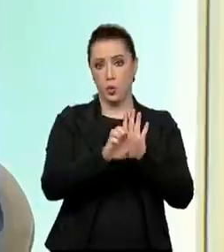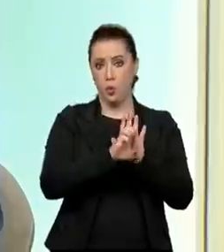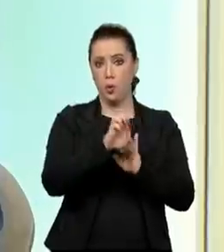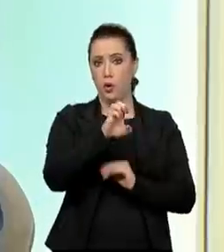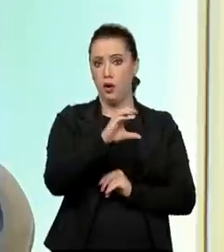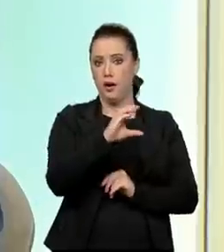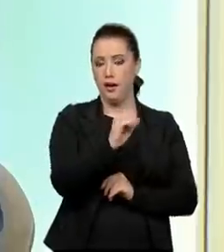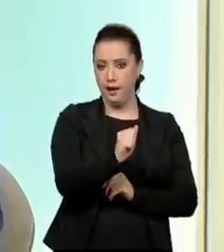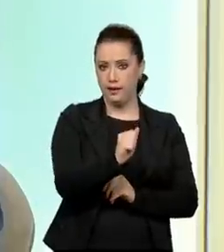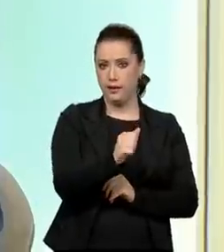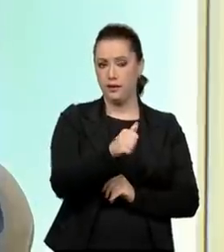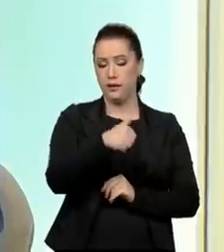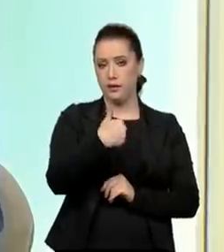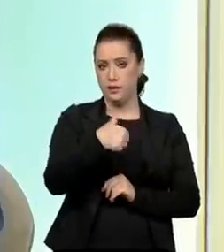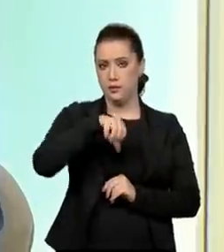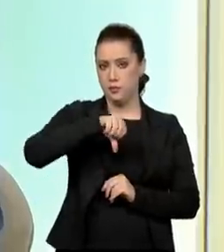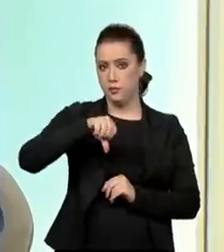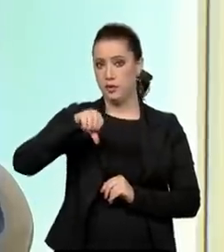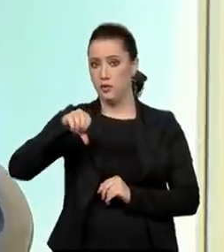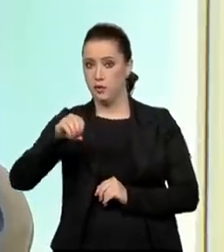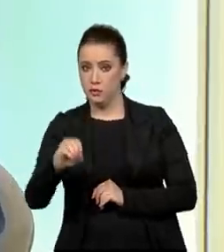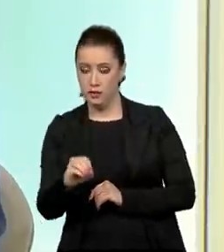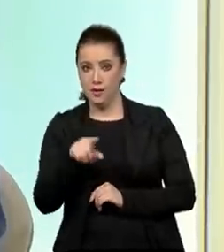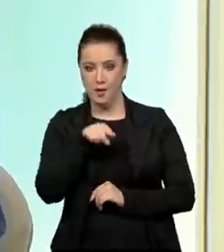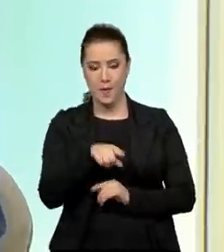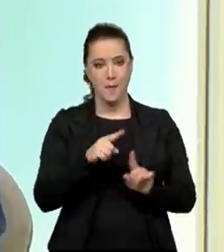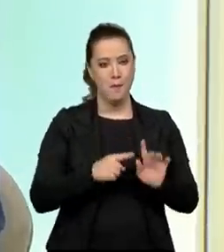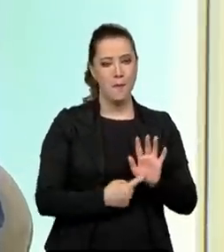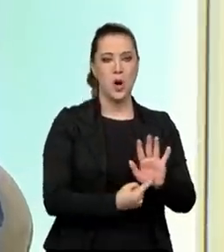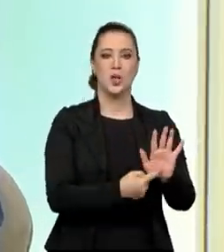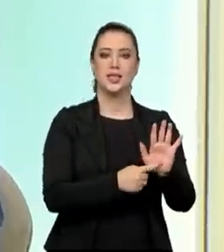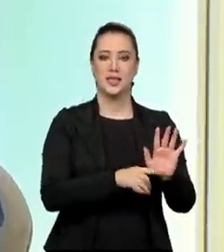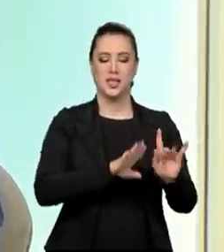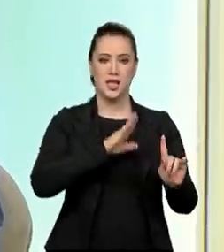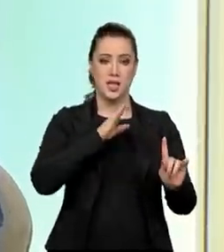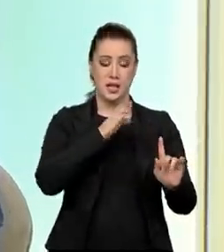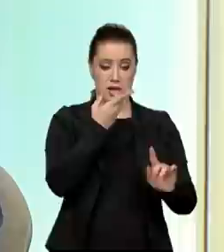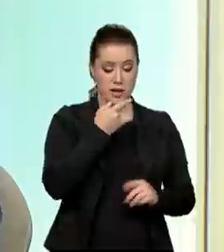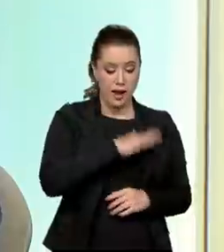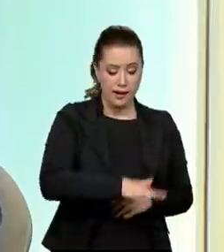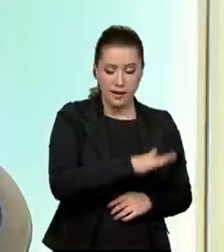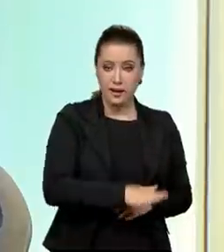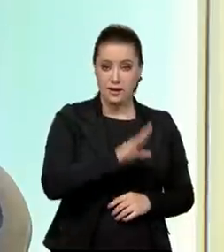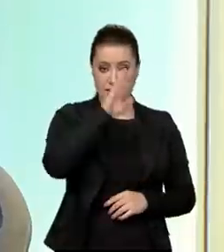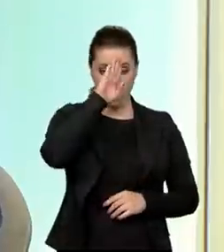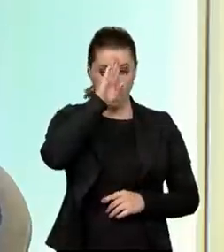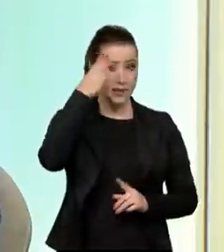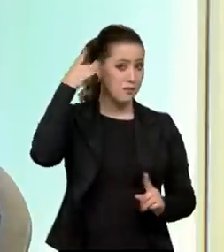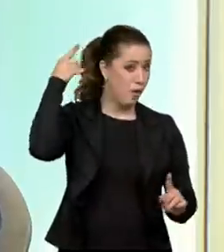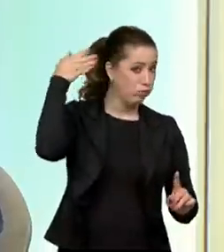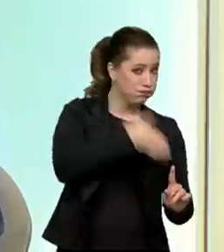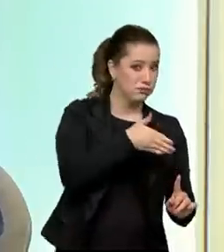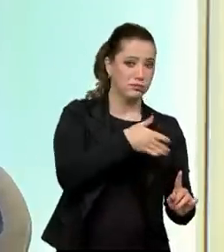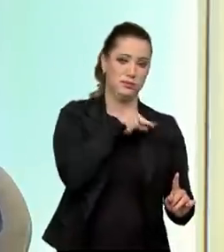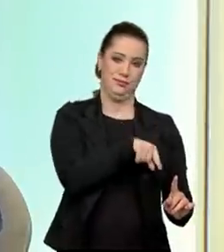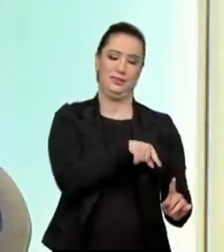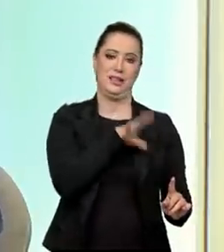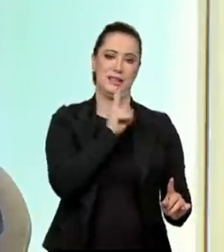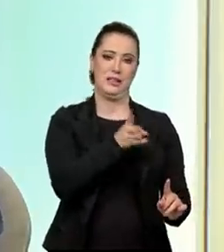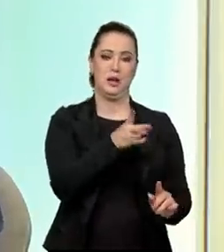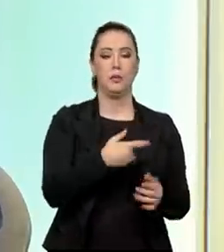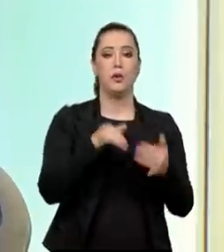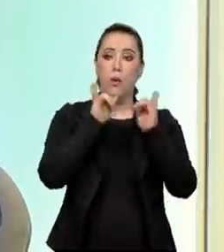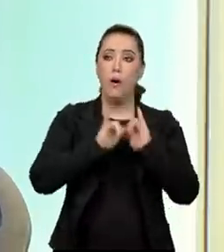criança deve ser prioridade absoluta. Aí fica o recado para os nossos gestores, para os nossos políticos, para os nossos prefeitos,